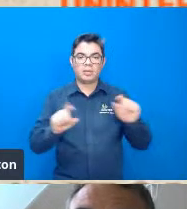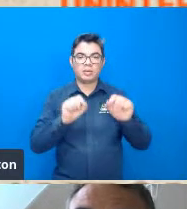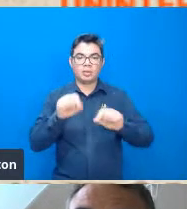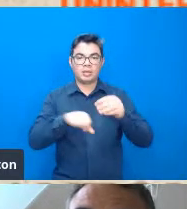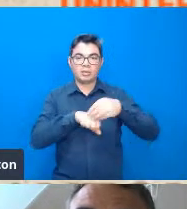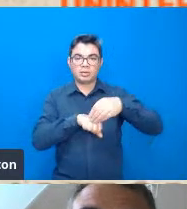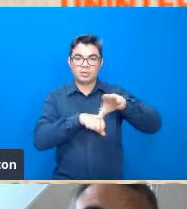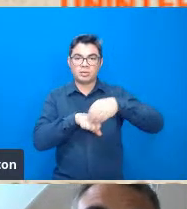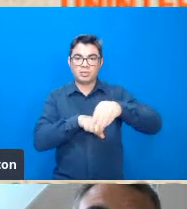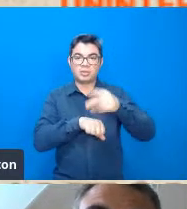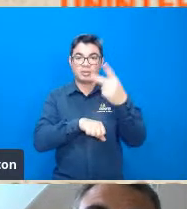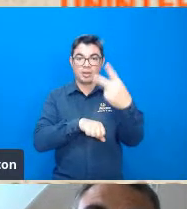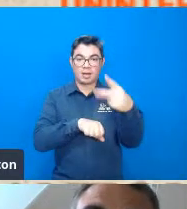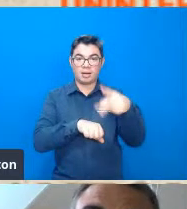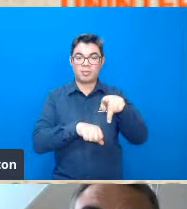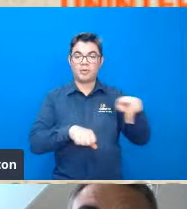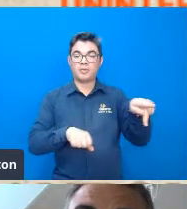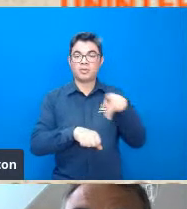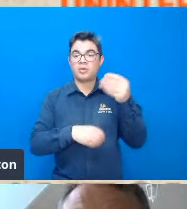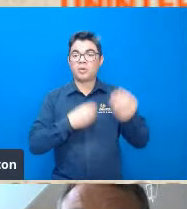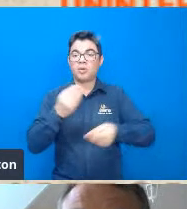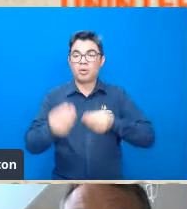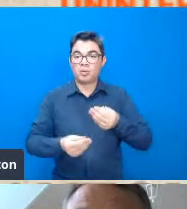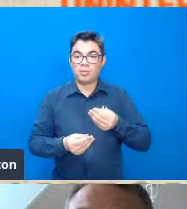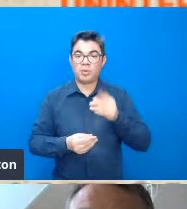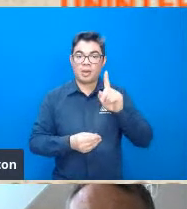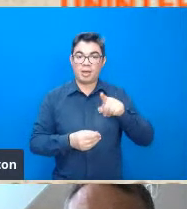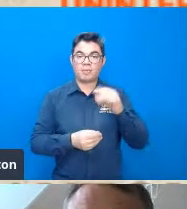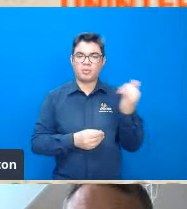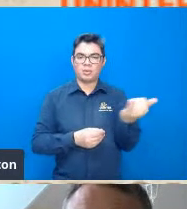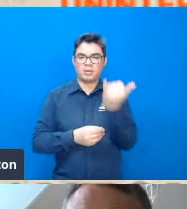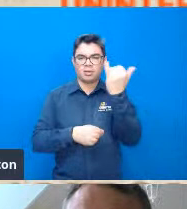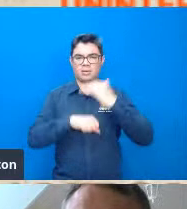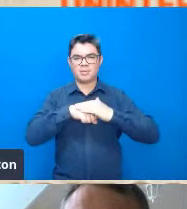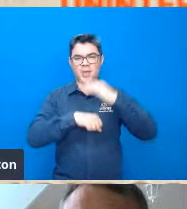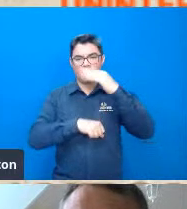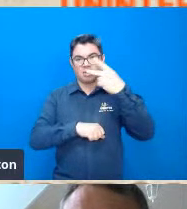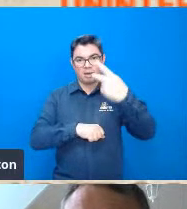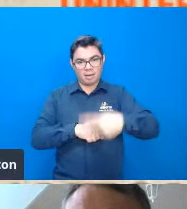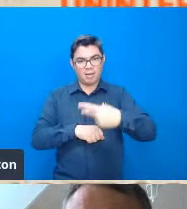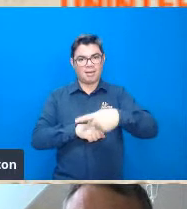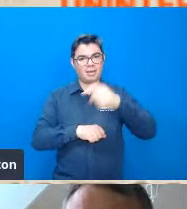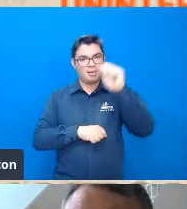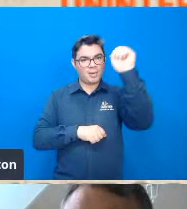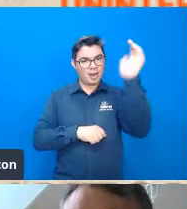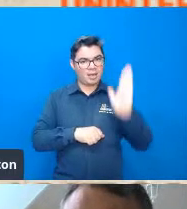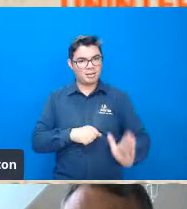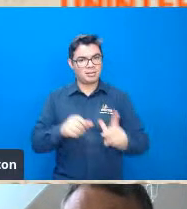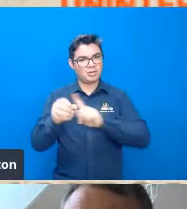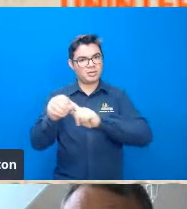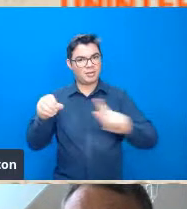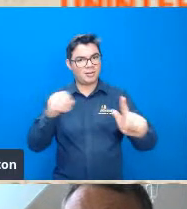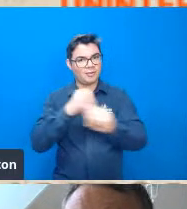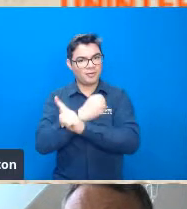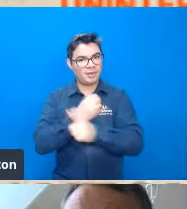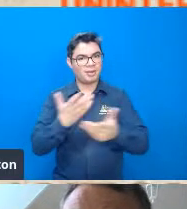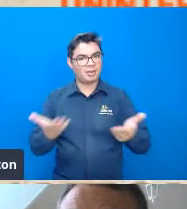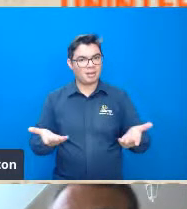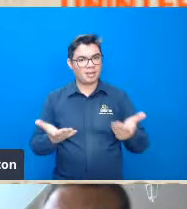do professor Cristofoletti foi de grande importância para geografia brasileira